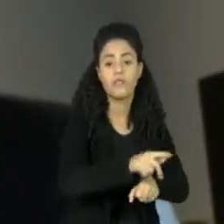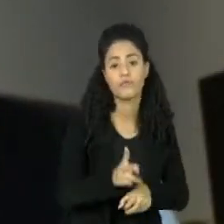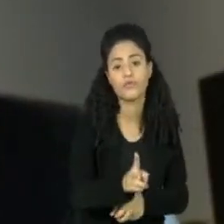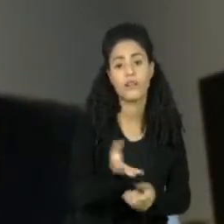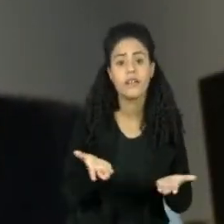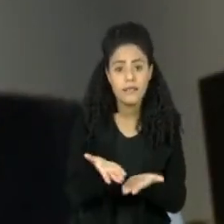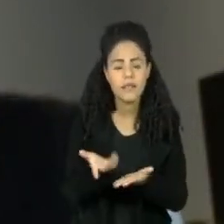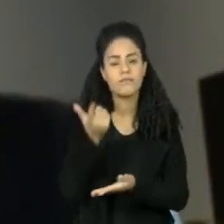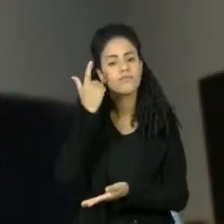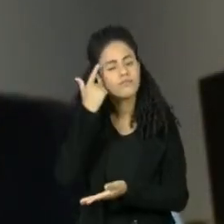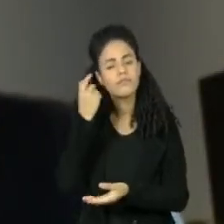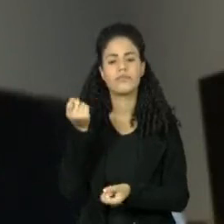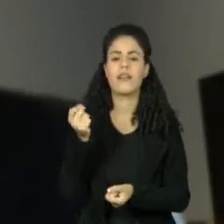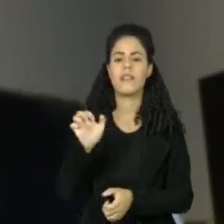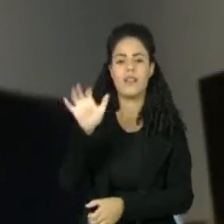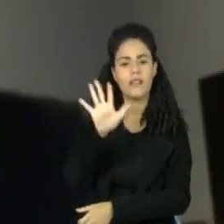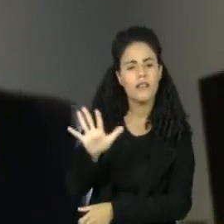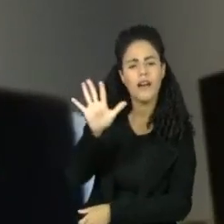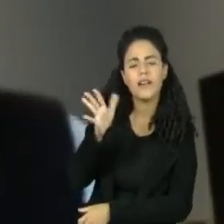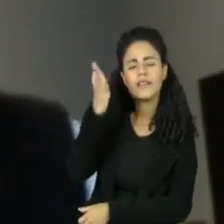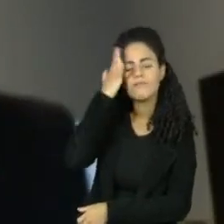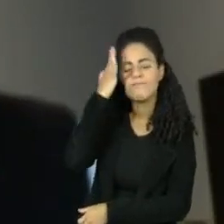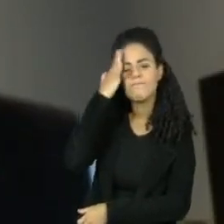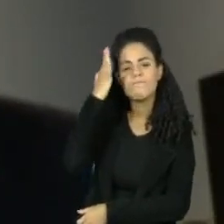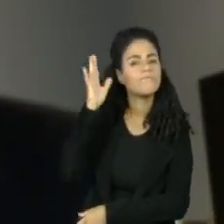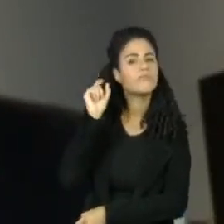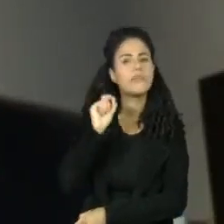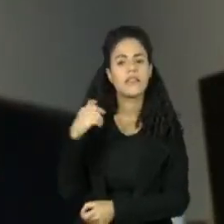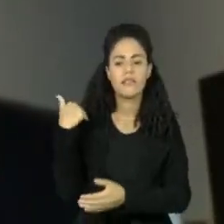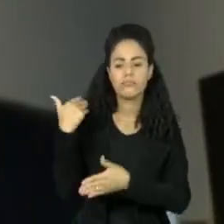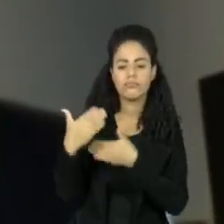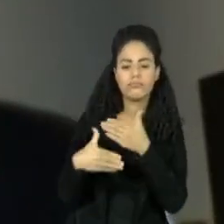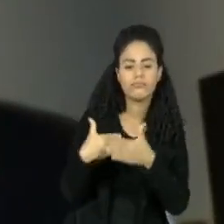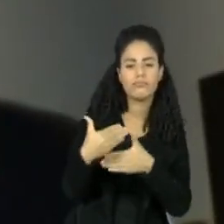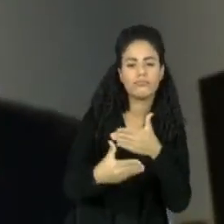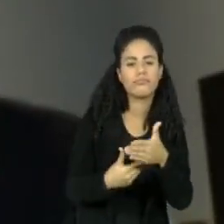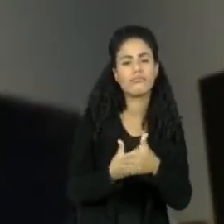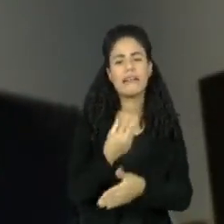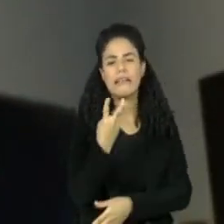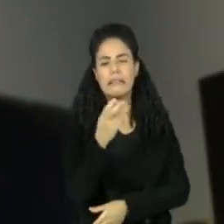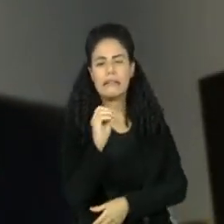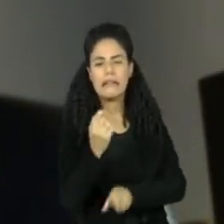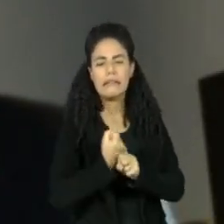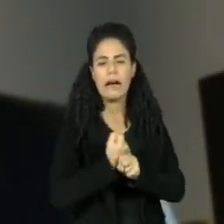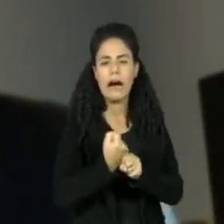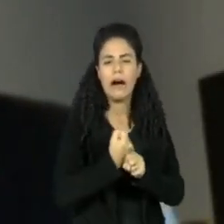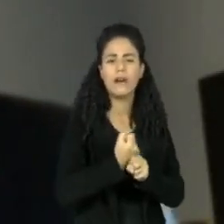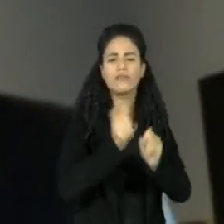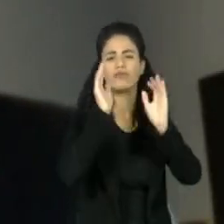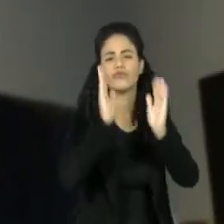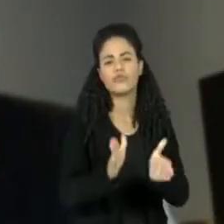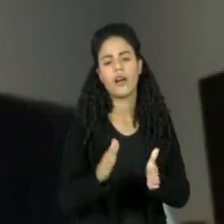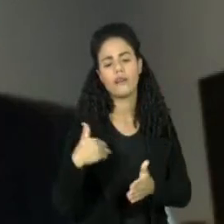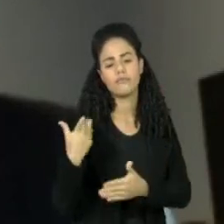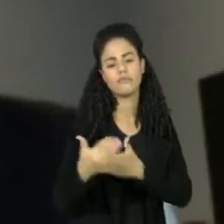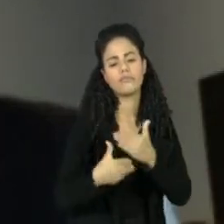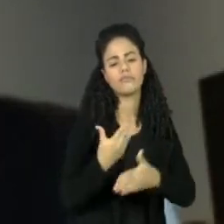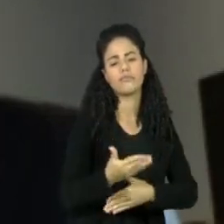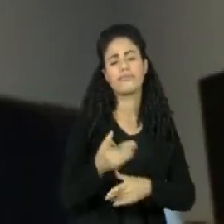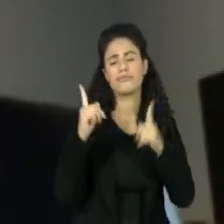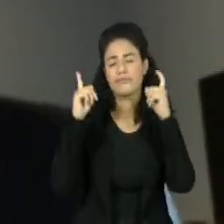a menos ação do estado. E sempre foi, ao longo dos últimos 30 anos, momento muito